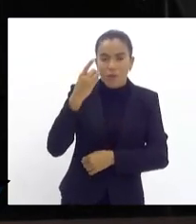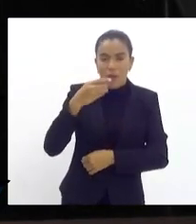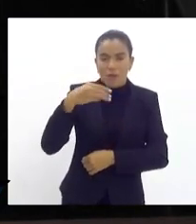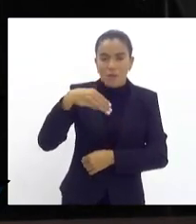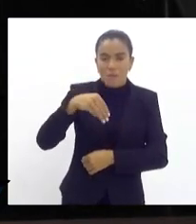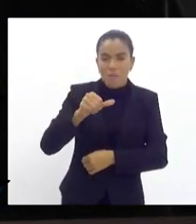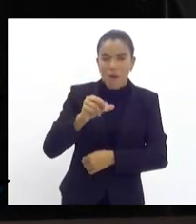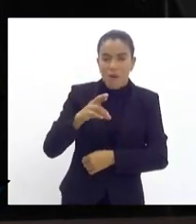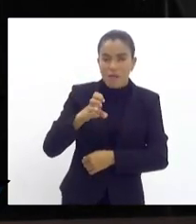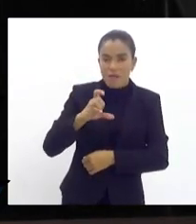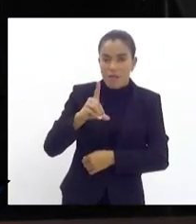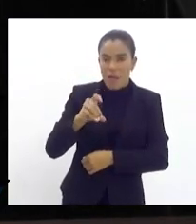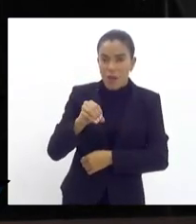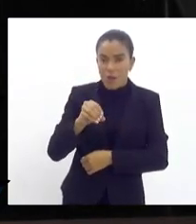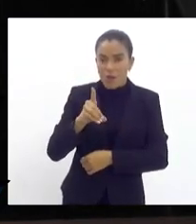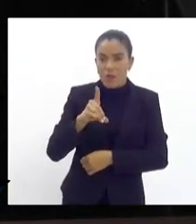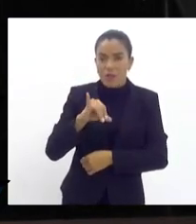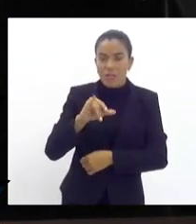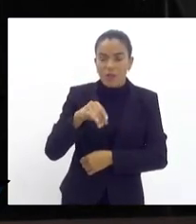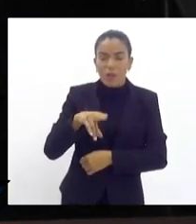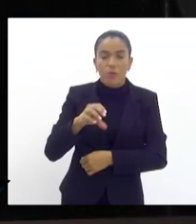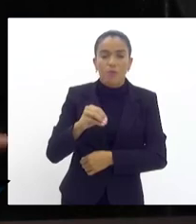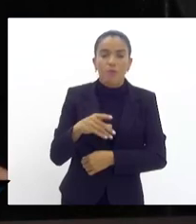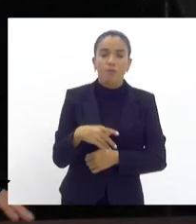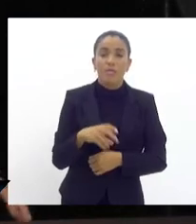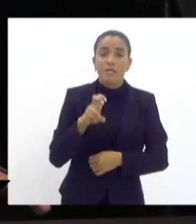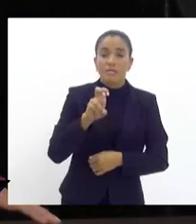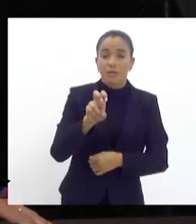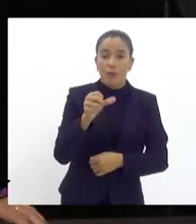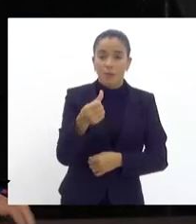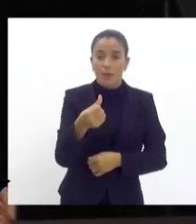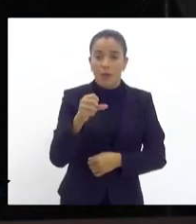projeto de lei substitutivo 5684